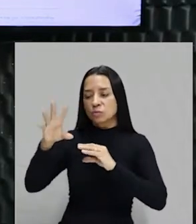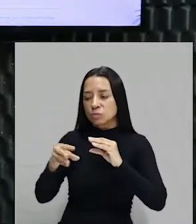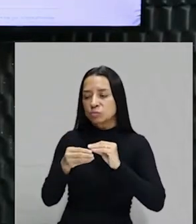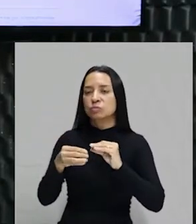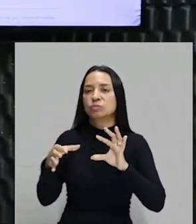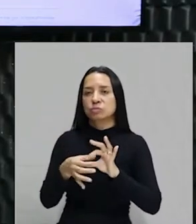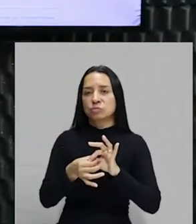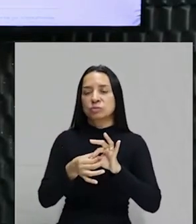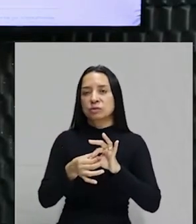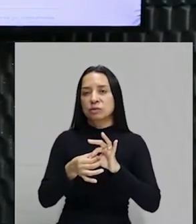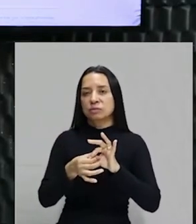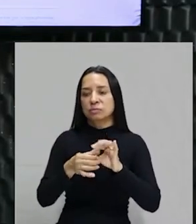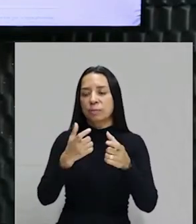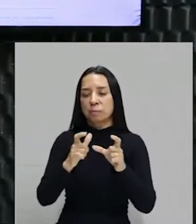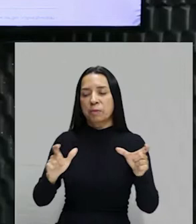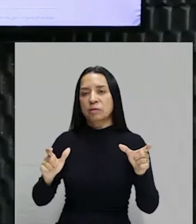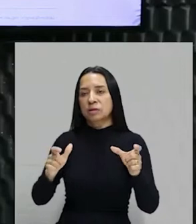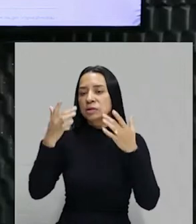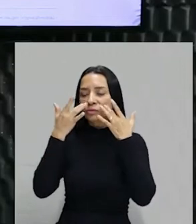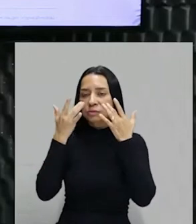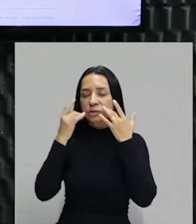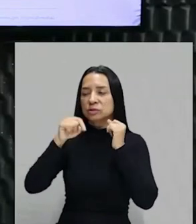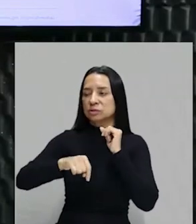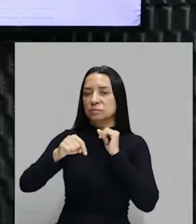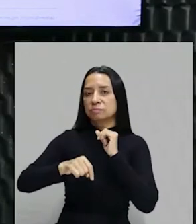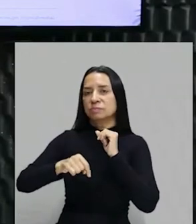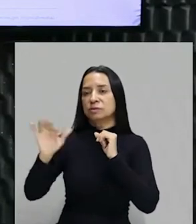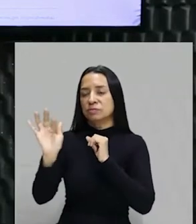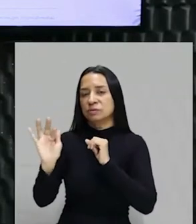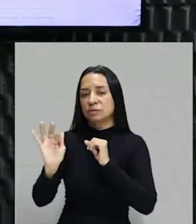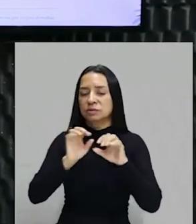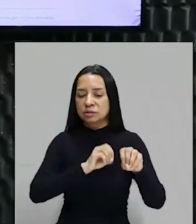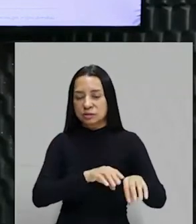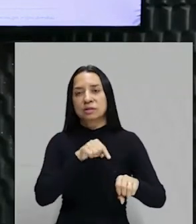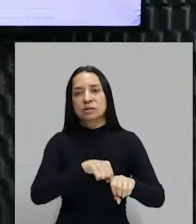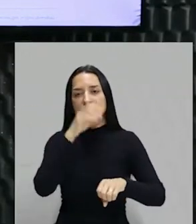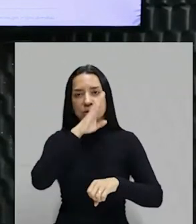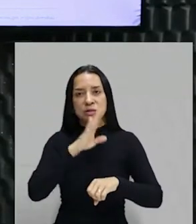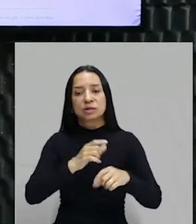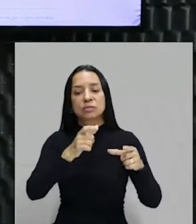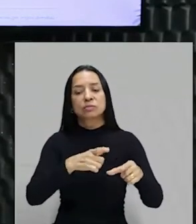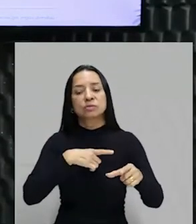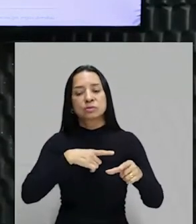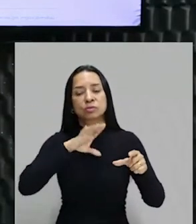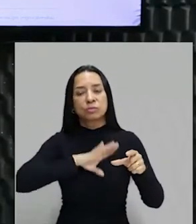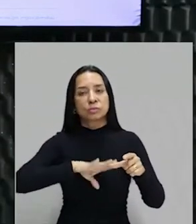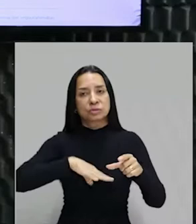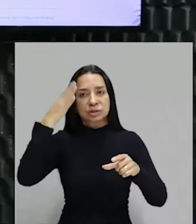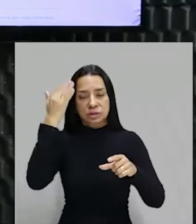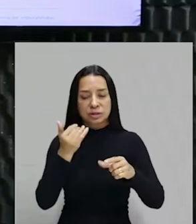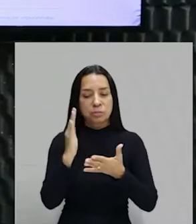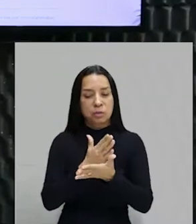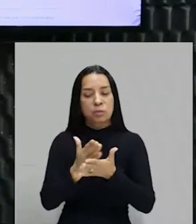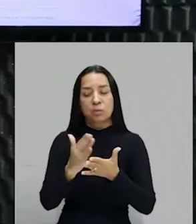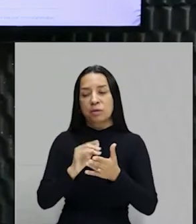europeus. A maioria, franceses. Franceses ensinando brasileiros no local onde tinham português. Você já sabe que alguma